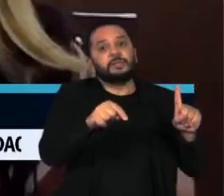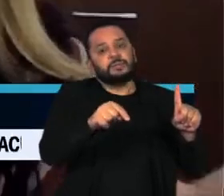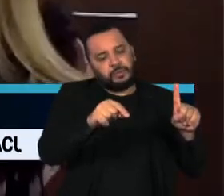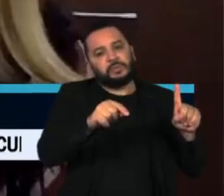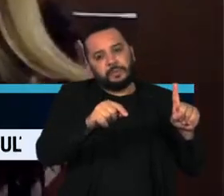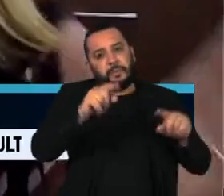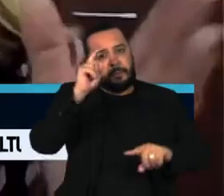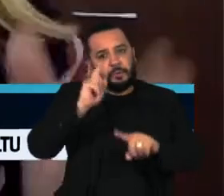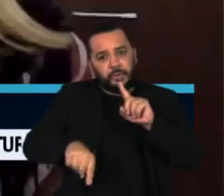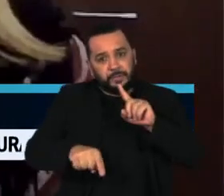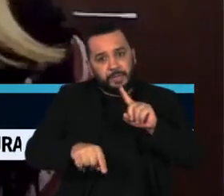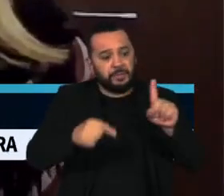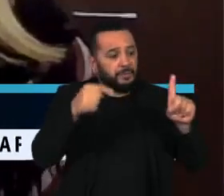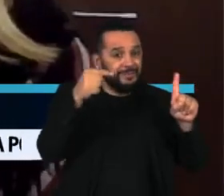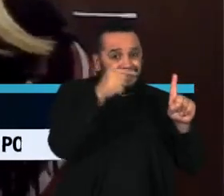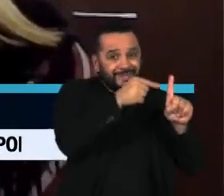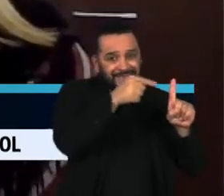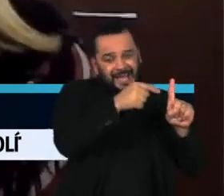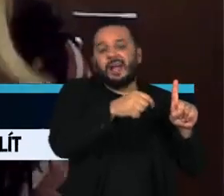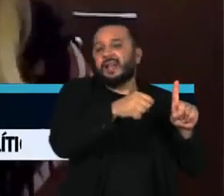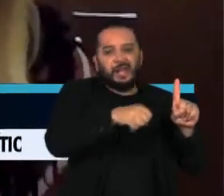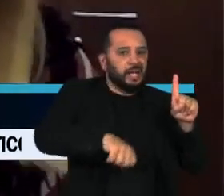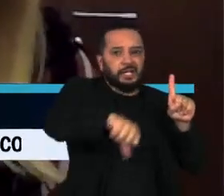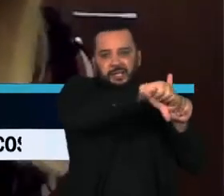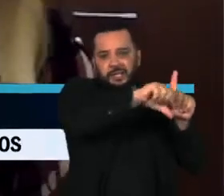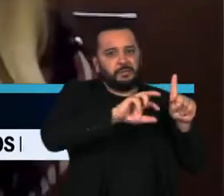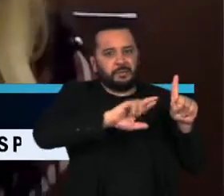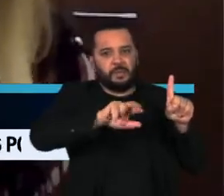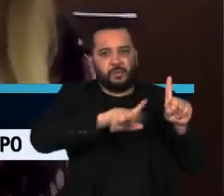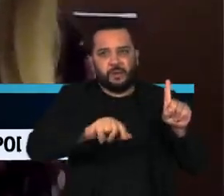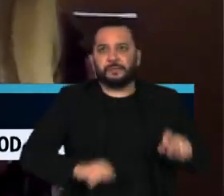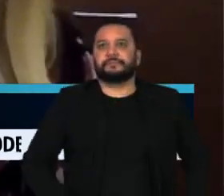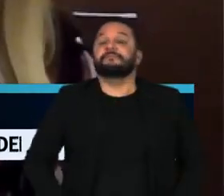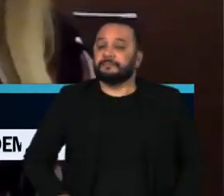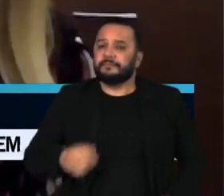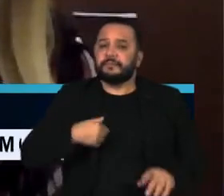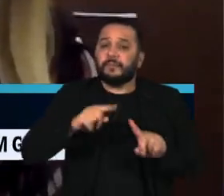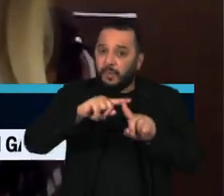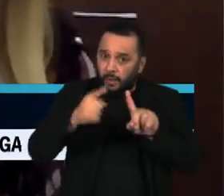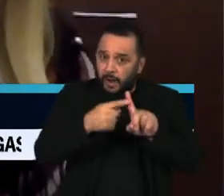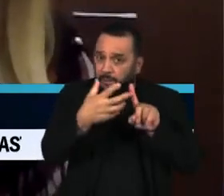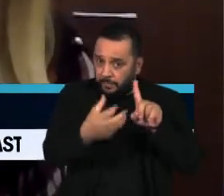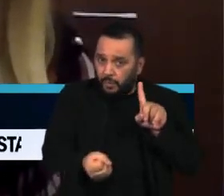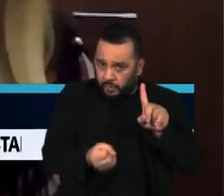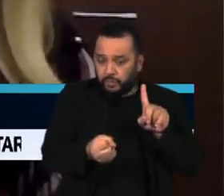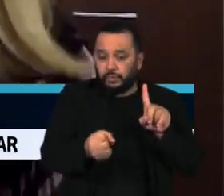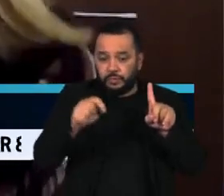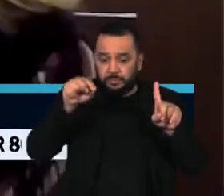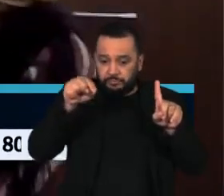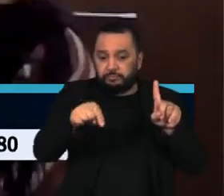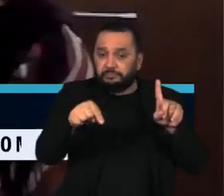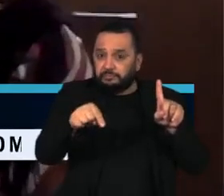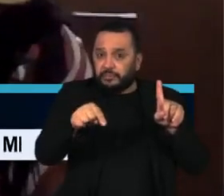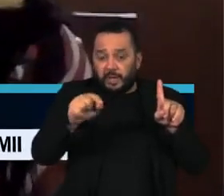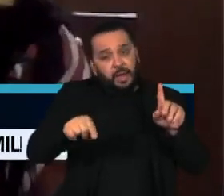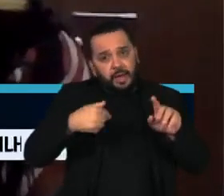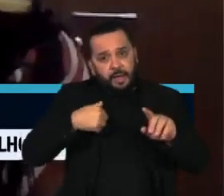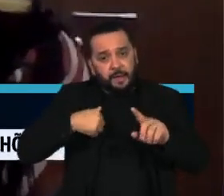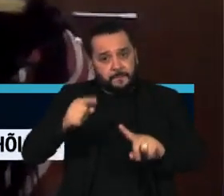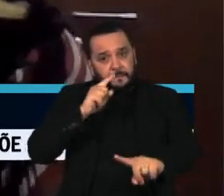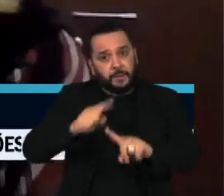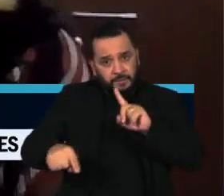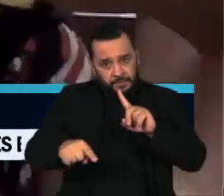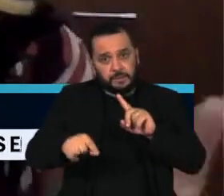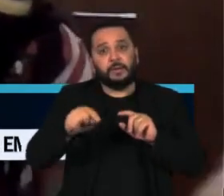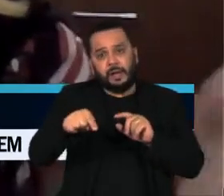O aborto dentro do Código Penal é considerado um crime e trazendo